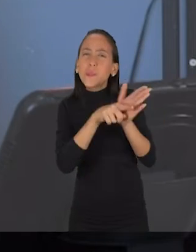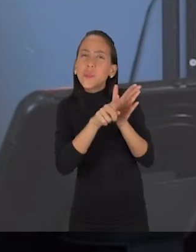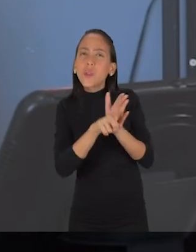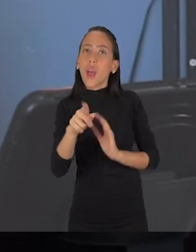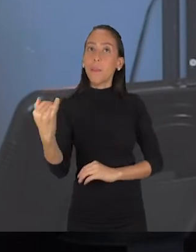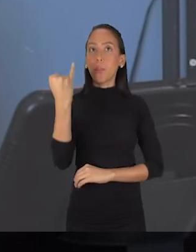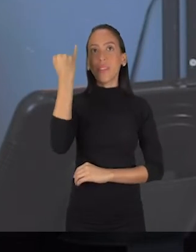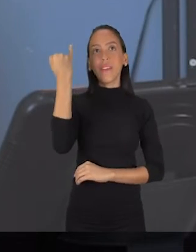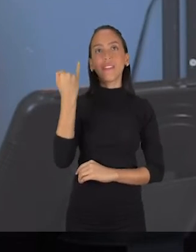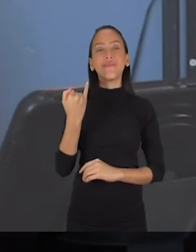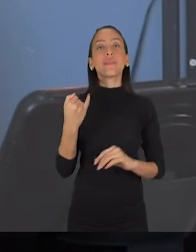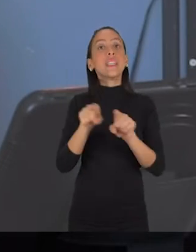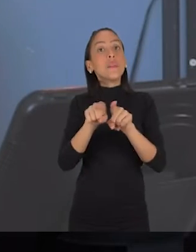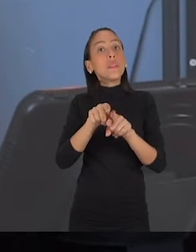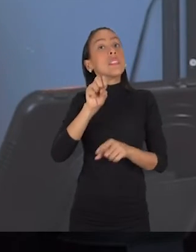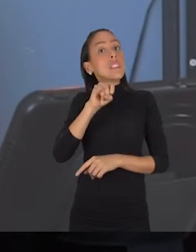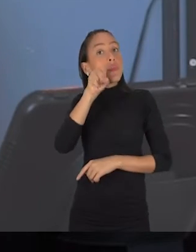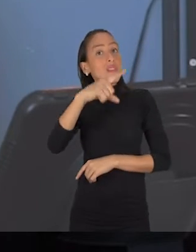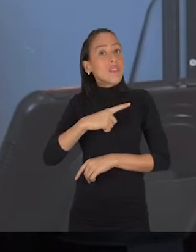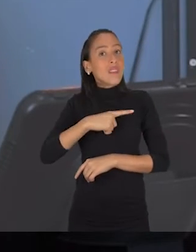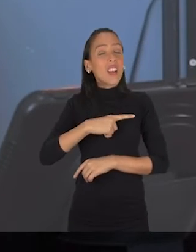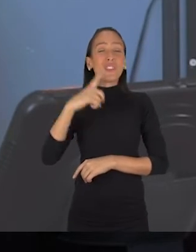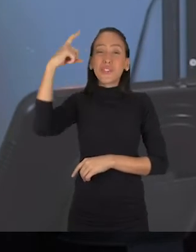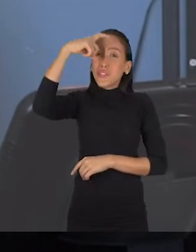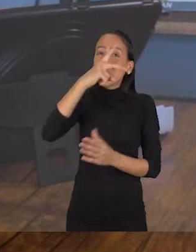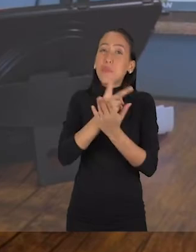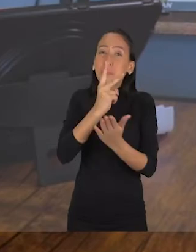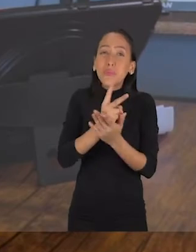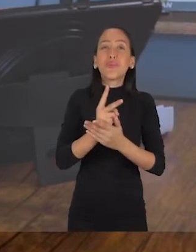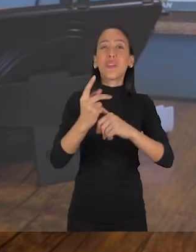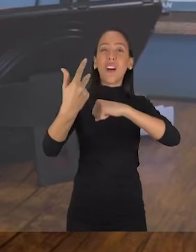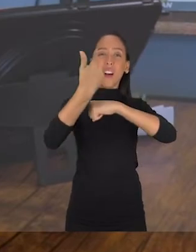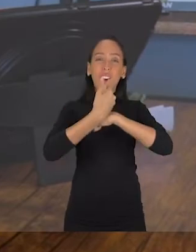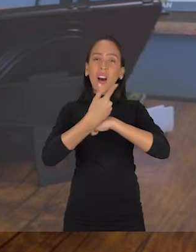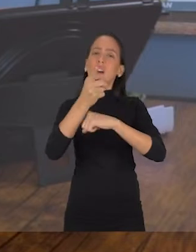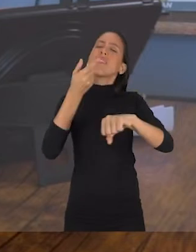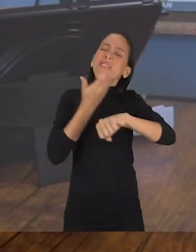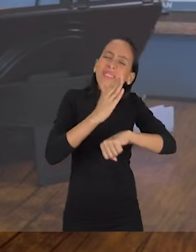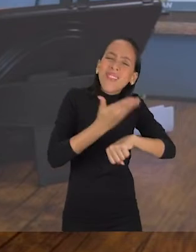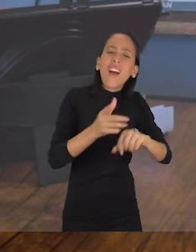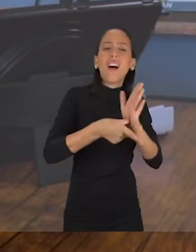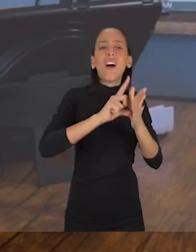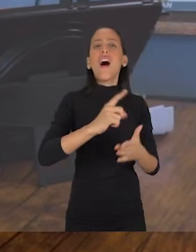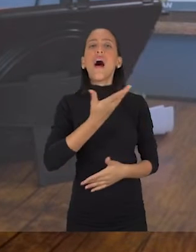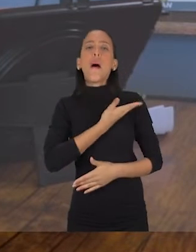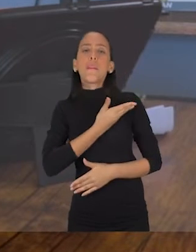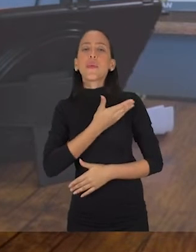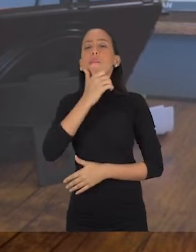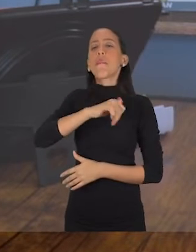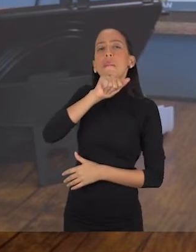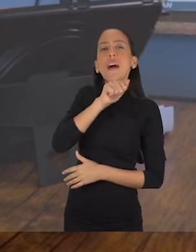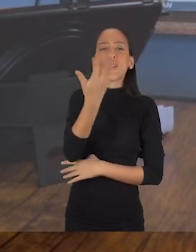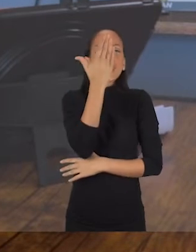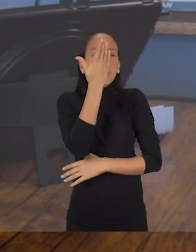importante. Mas, se você tem dificuldade de falar com a câmera, treina. Treina com o seu amigo, treina no espelho, treina com a sua mãe,